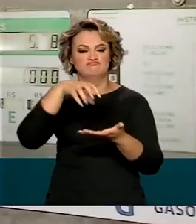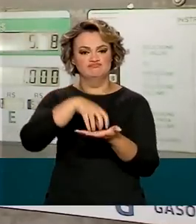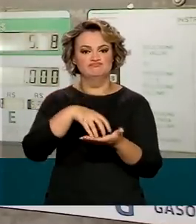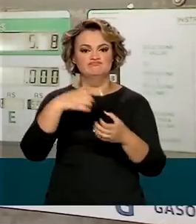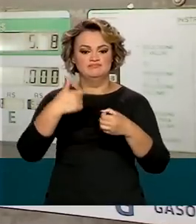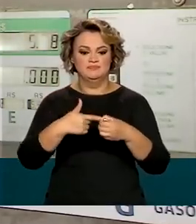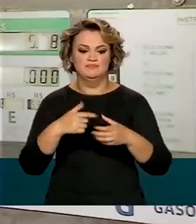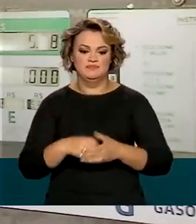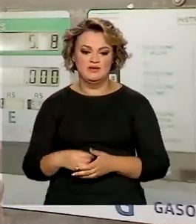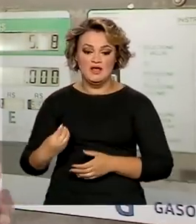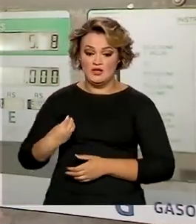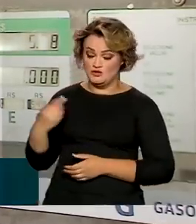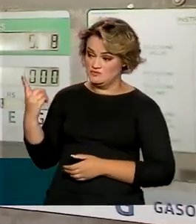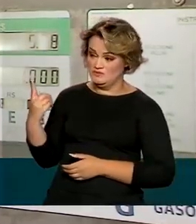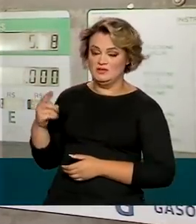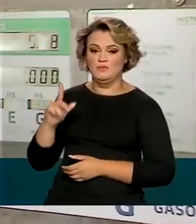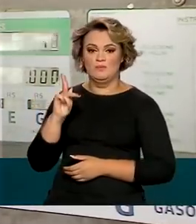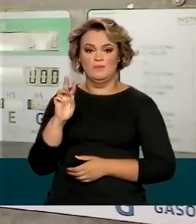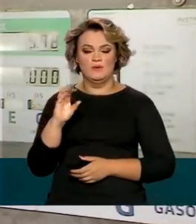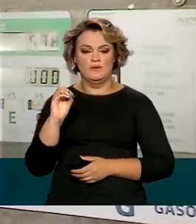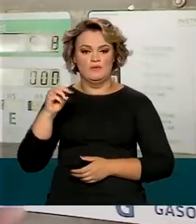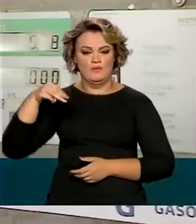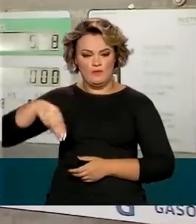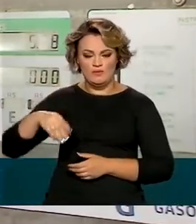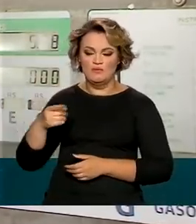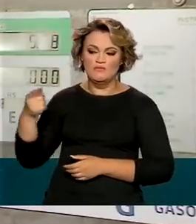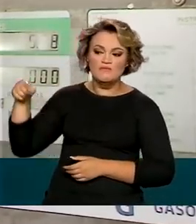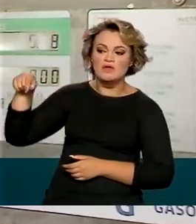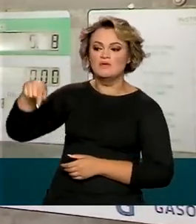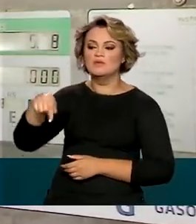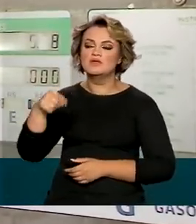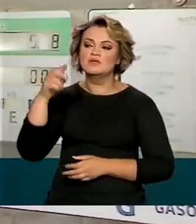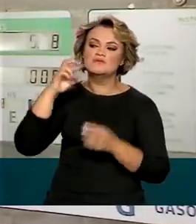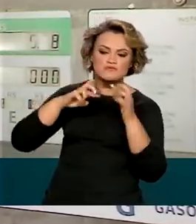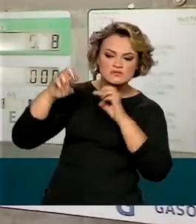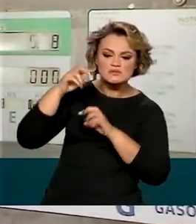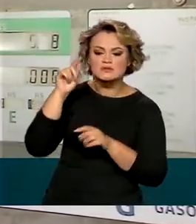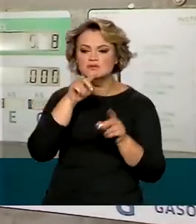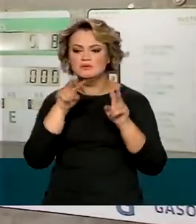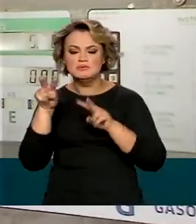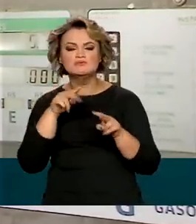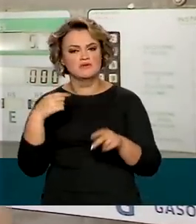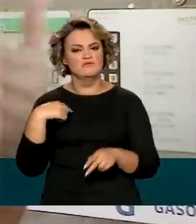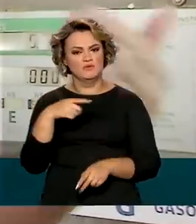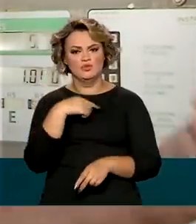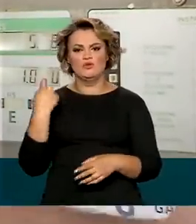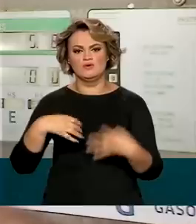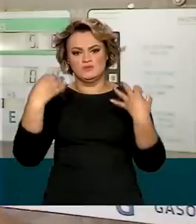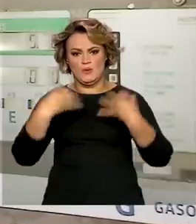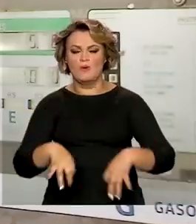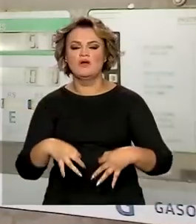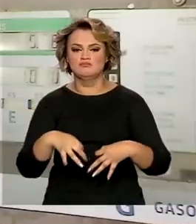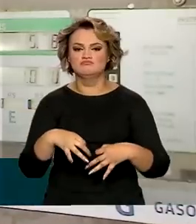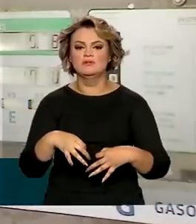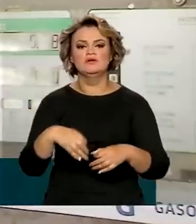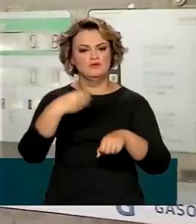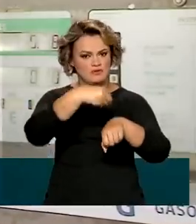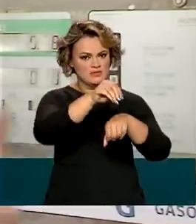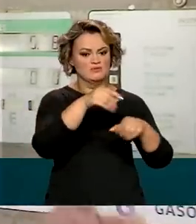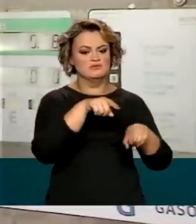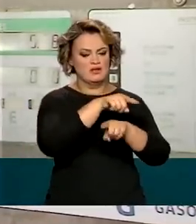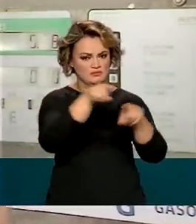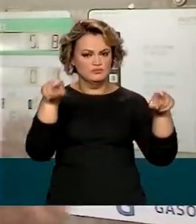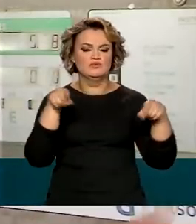aqui com o PROCON, a Agência Nacional de Petróleo, já está aqui visitando e viu que nós estamos aí cumprindo e essa é a recomendação que nós estamos